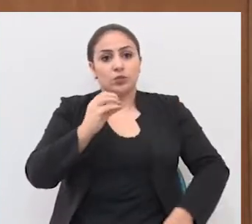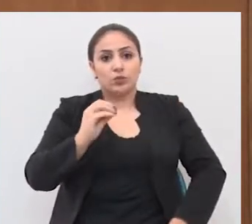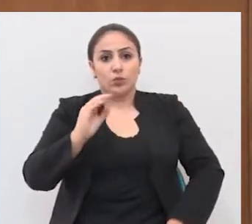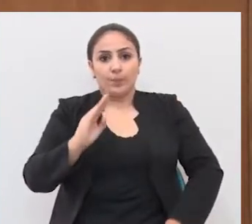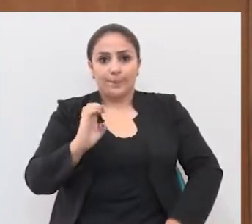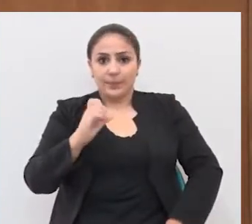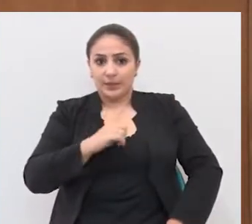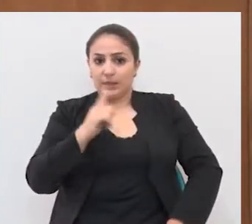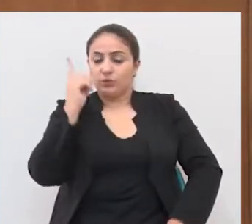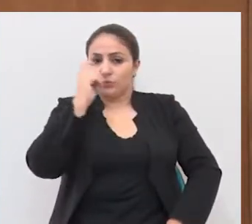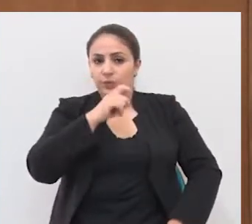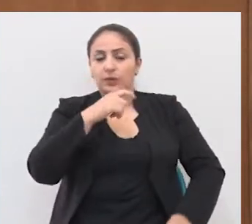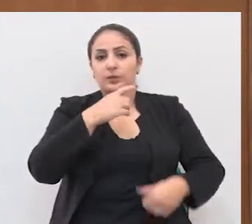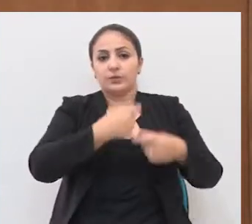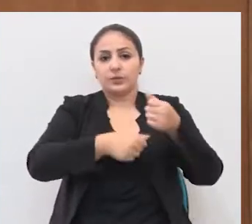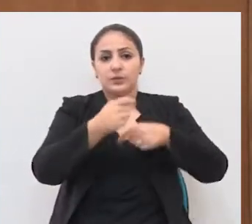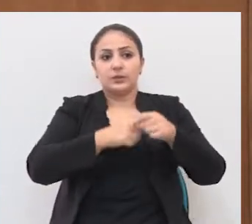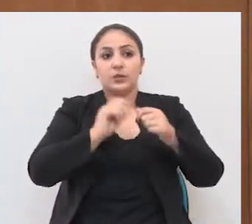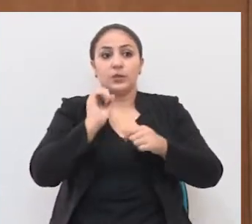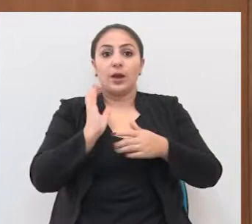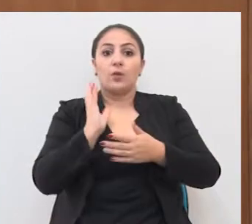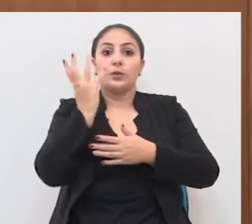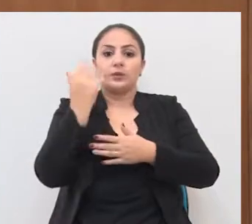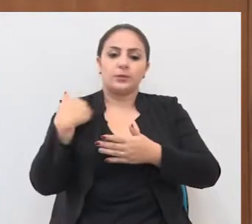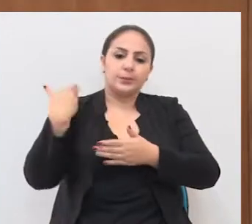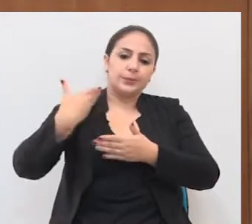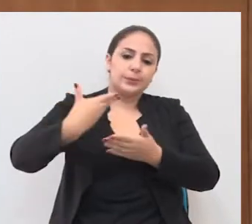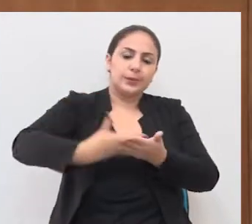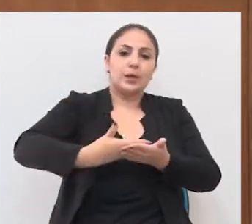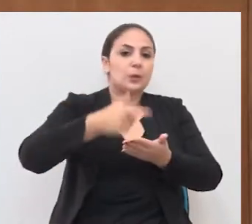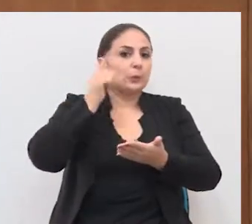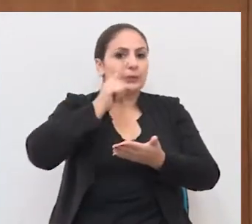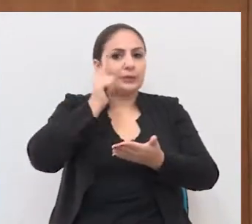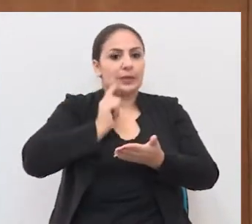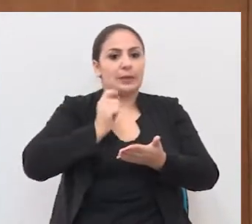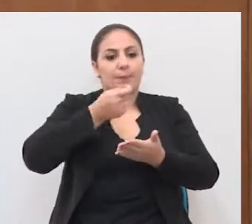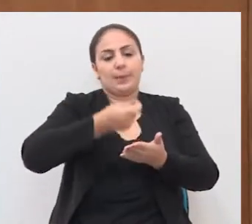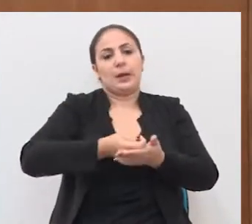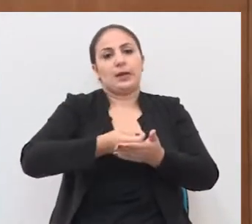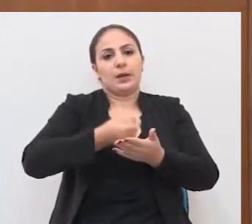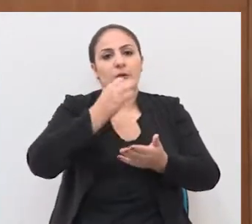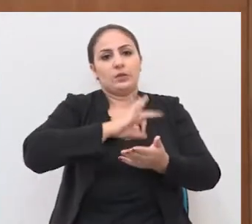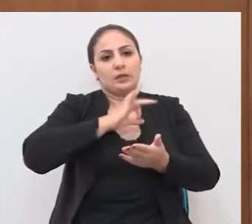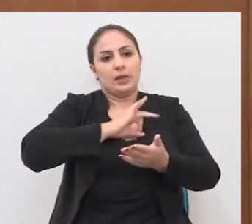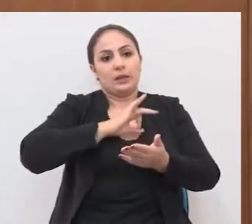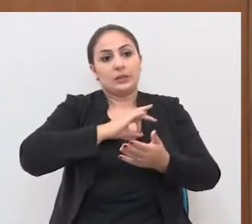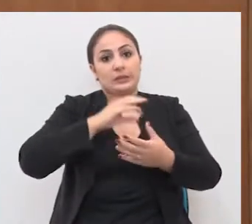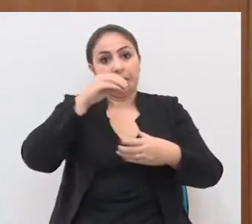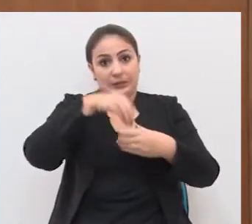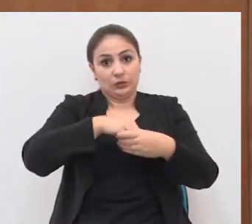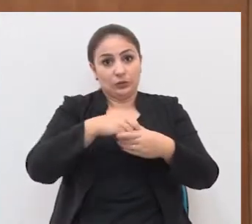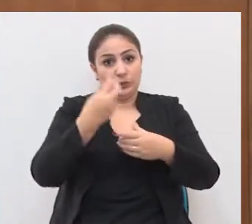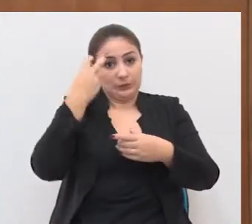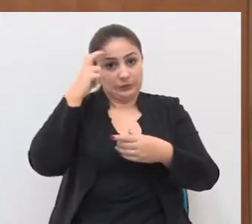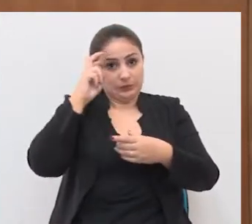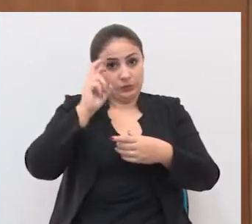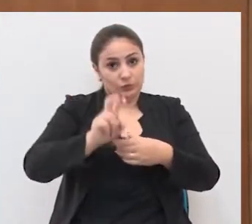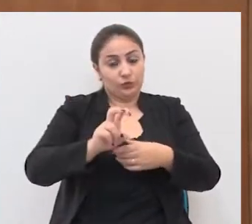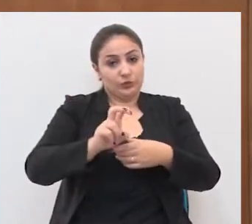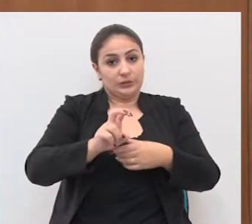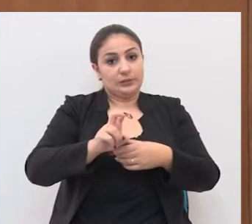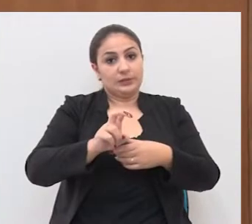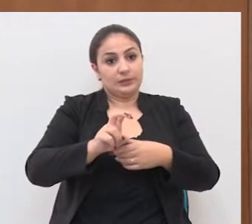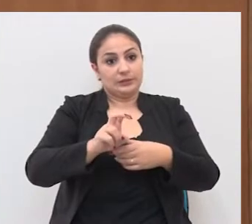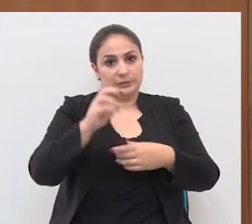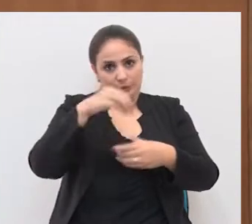dificuldades financeiras e que vem acarretando o não pagamento dentro dos cinco dias legais, úteis, pagamento